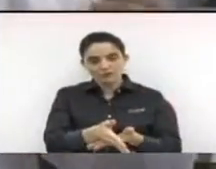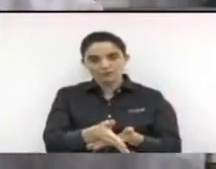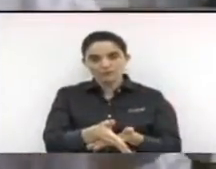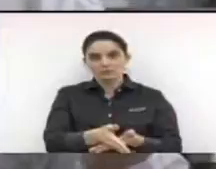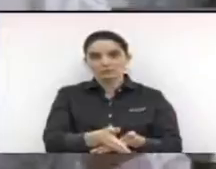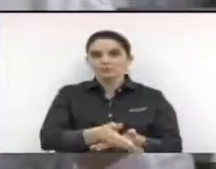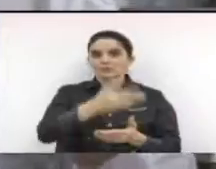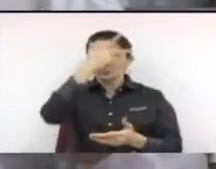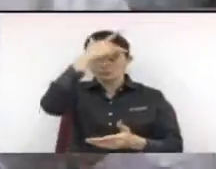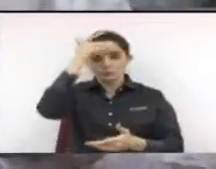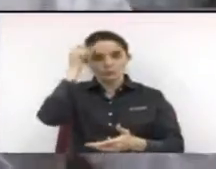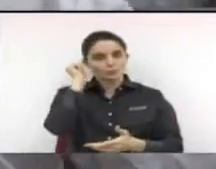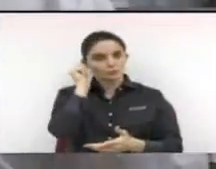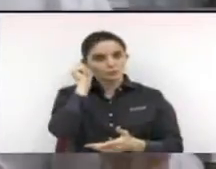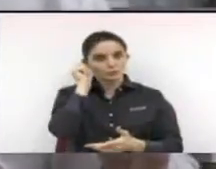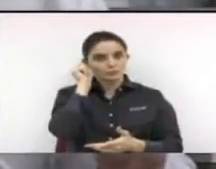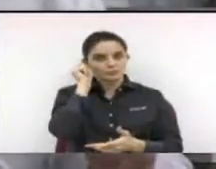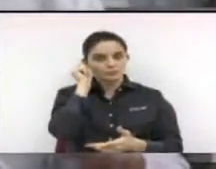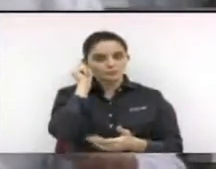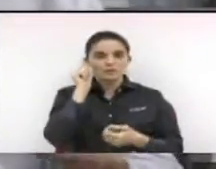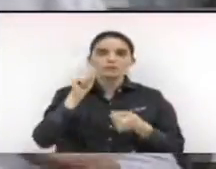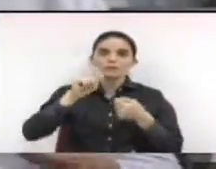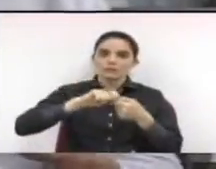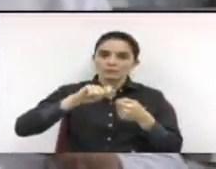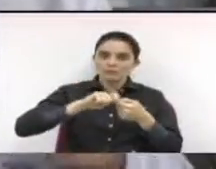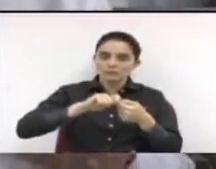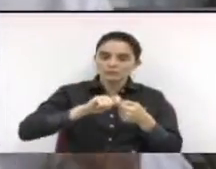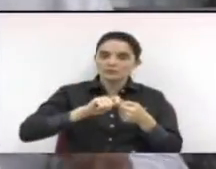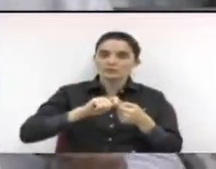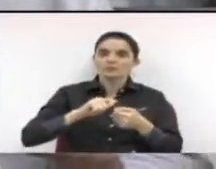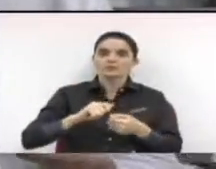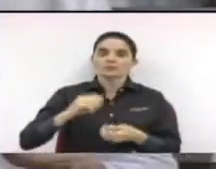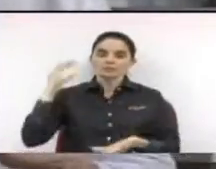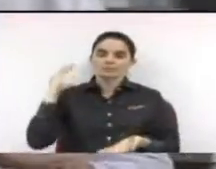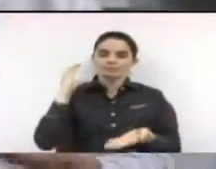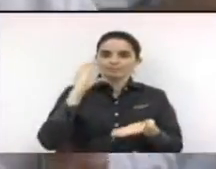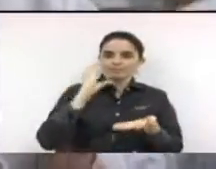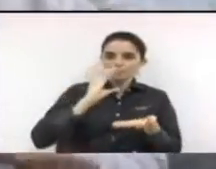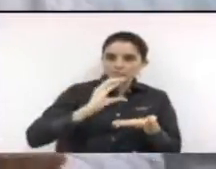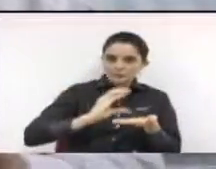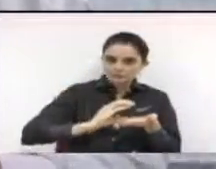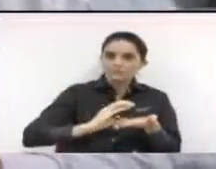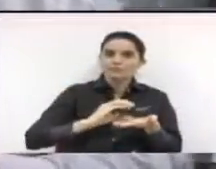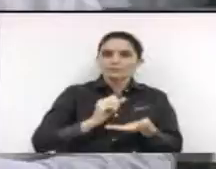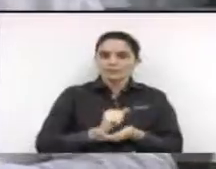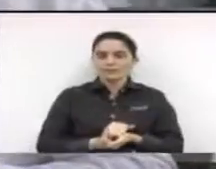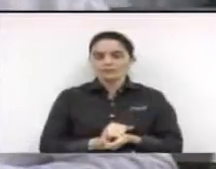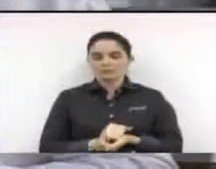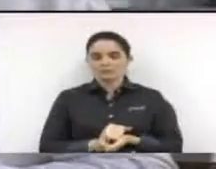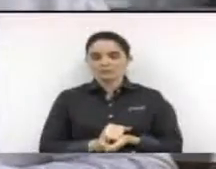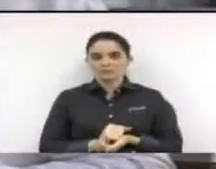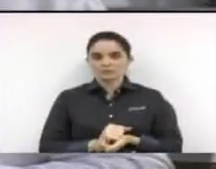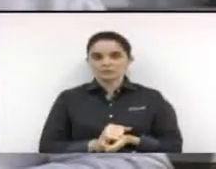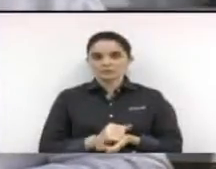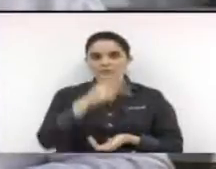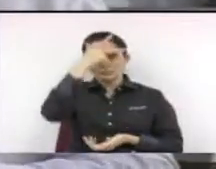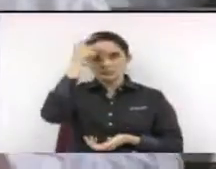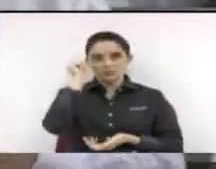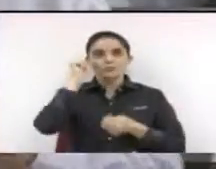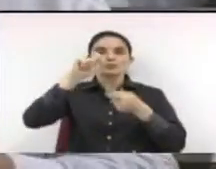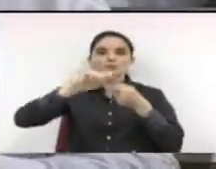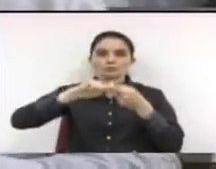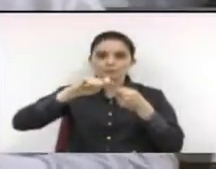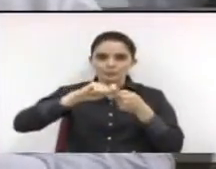ele colocará no seu orçamento, na previsão do seu orçamento e cabe a ele a